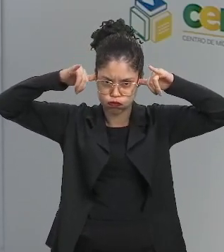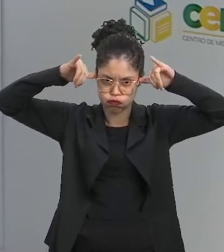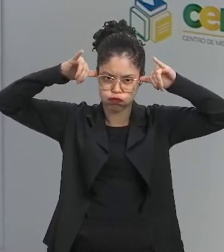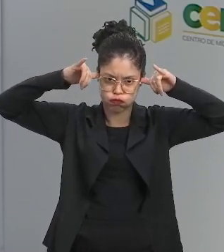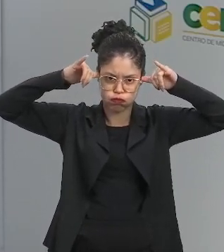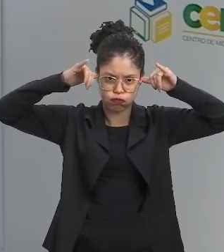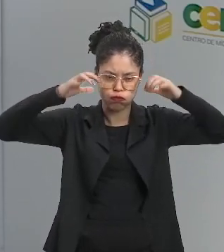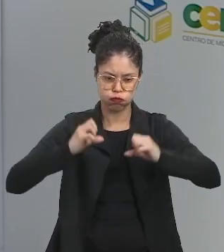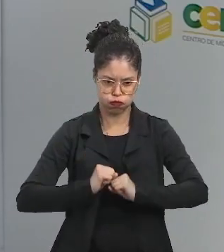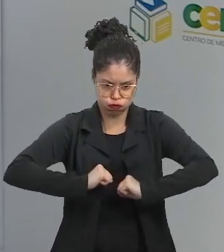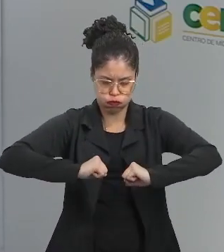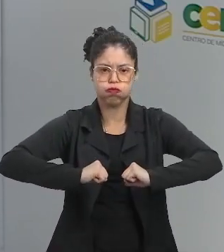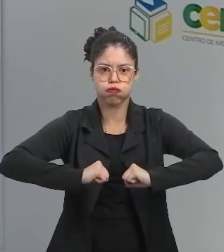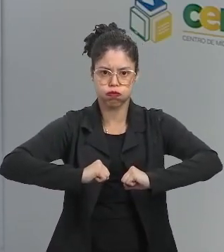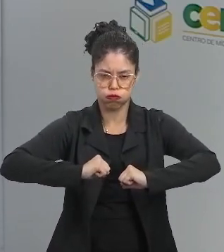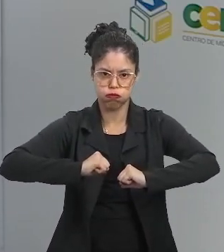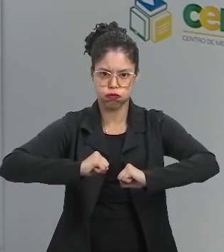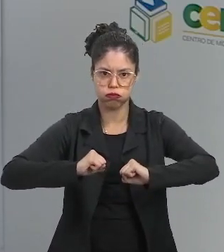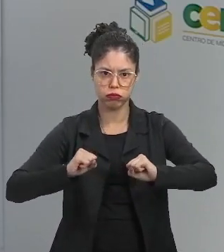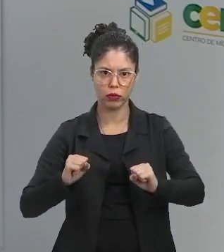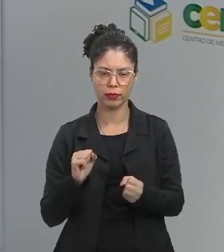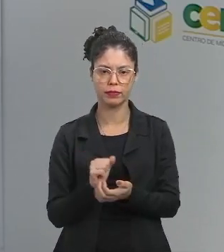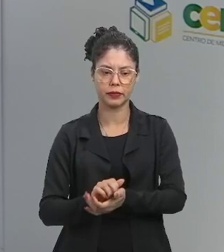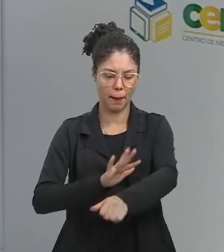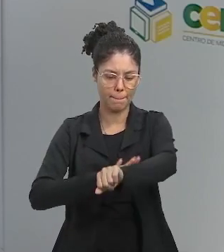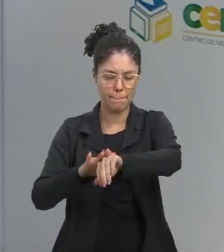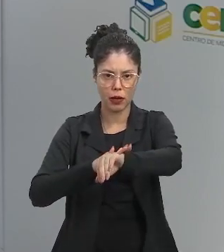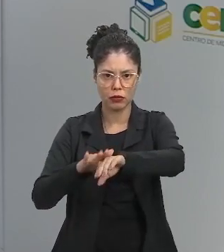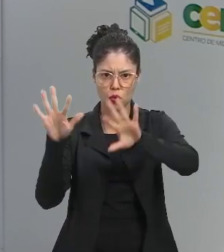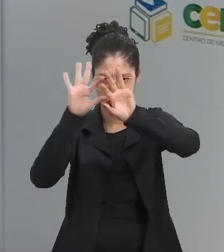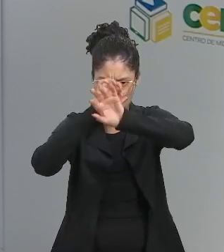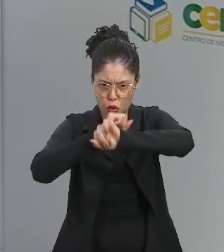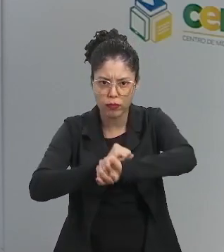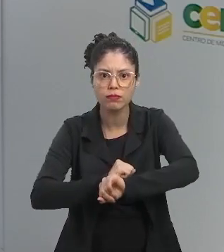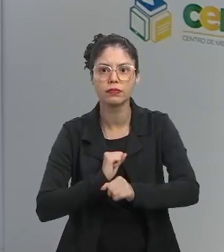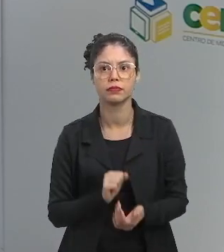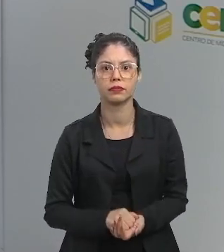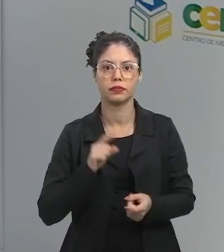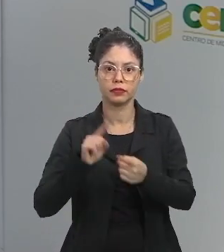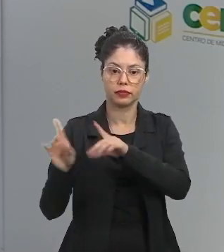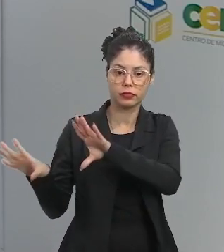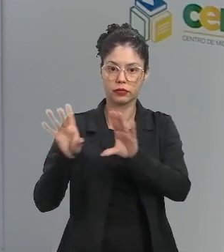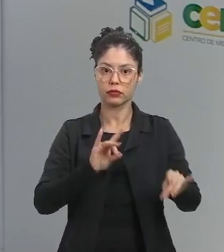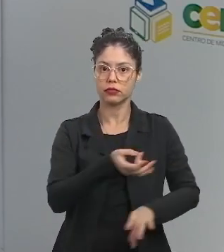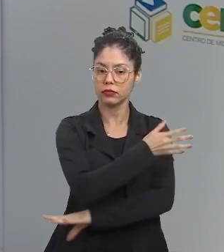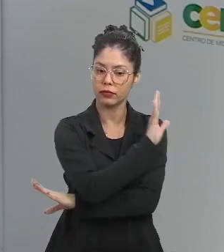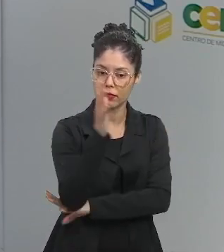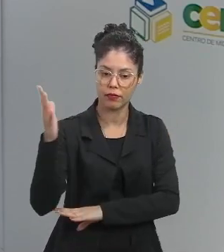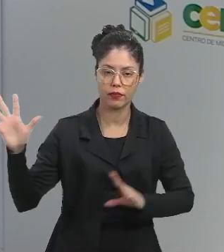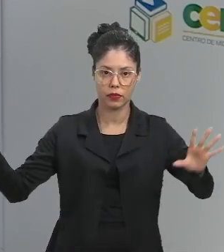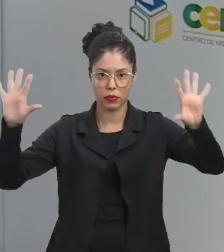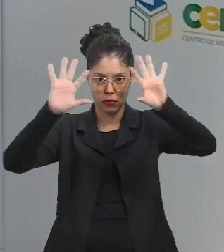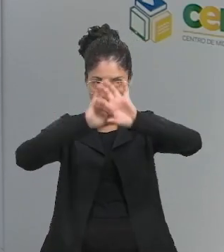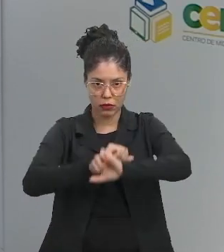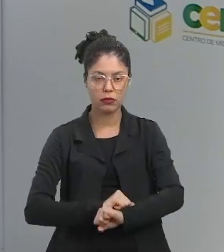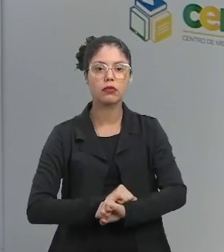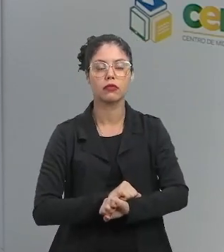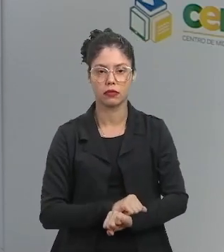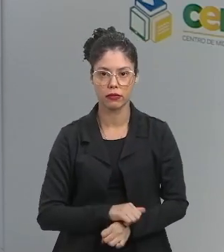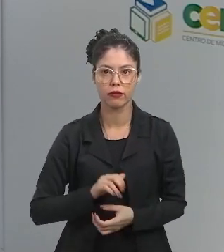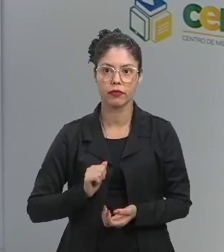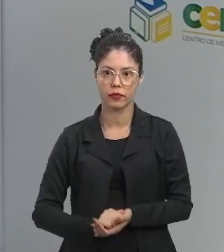É um bovídeo mais resistente. Daí, eles trouxeram, porque a mata era muito fechada. E, de repente,